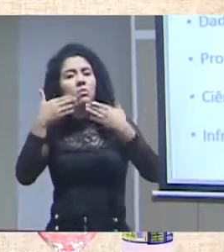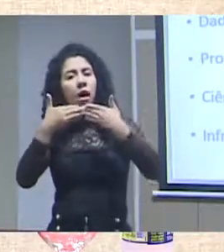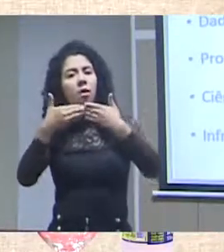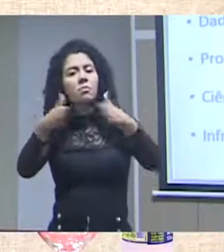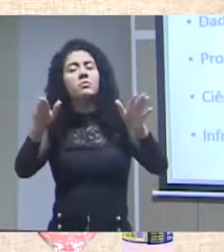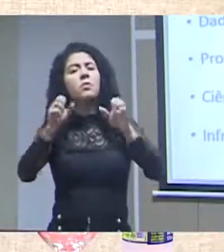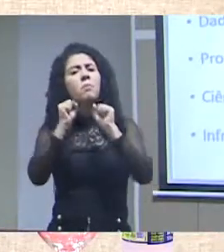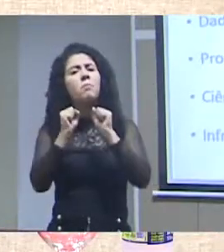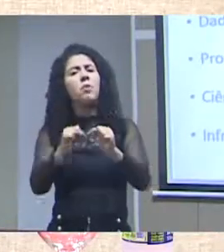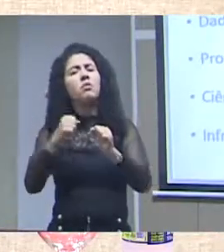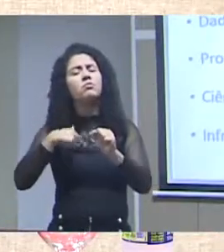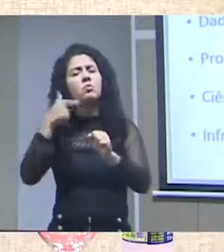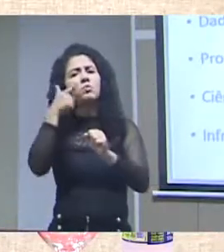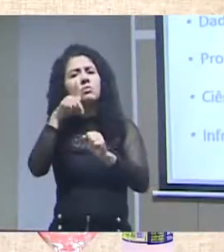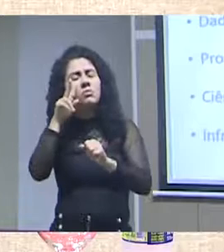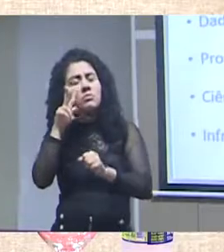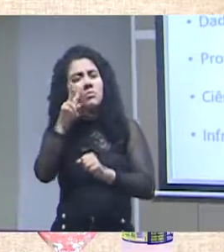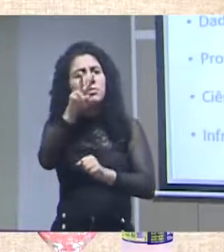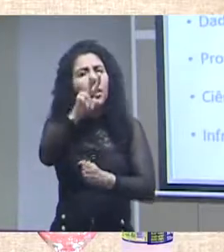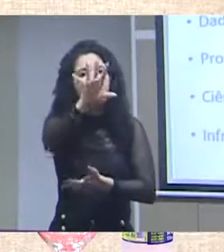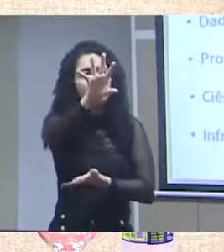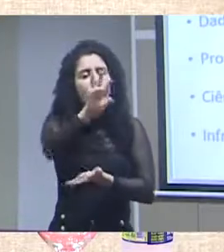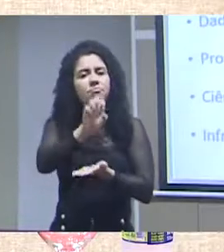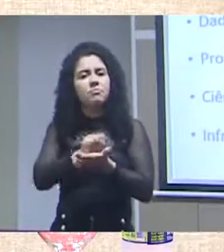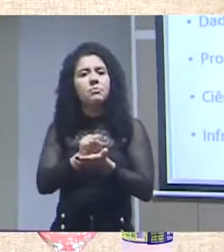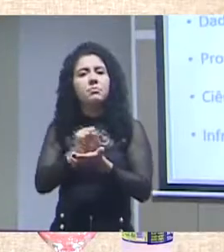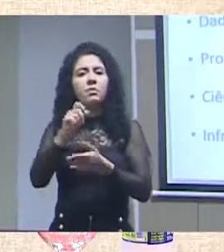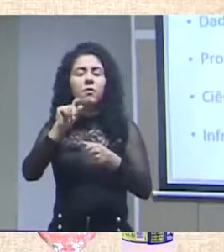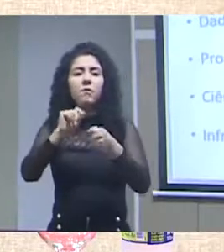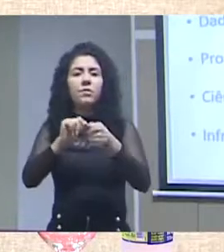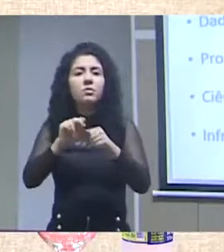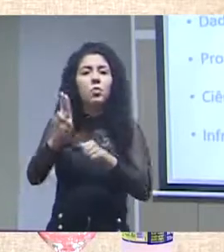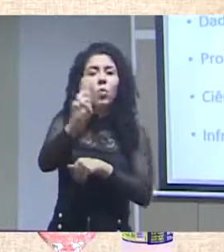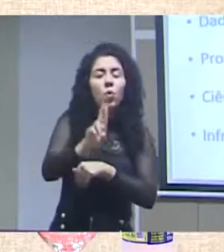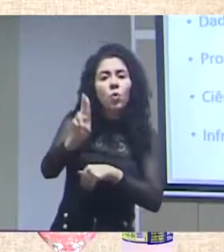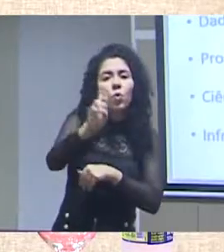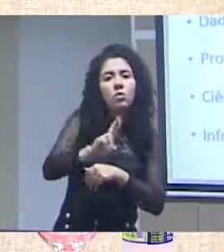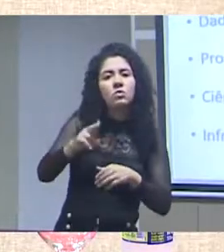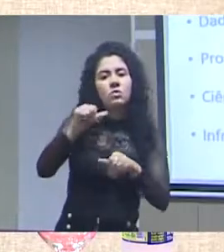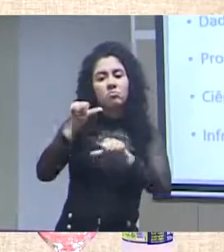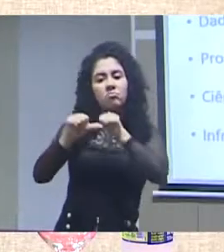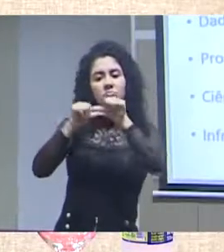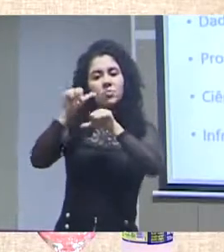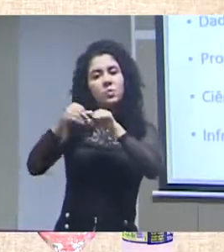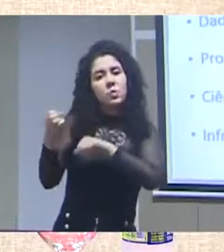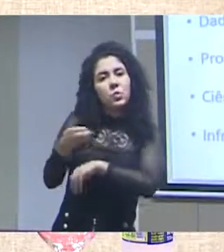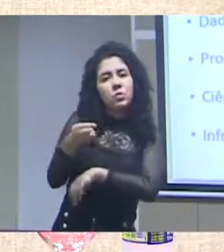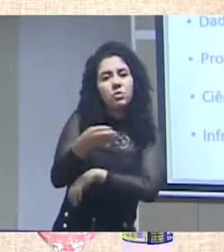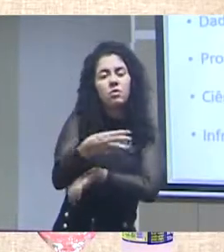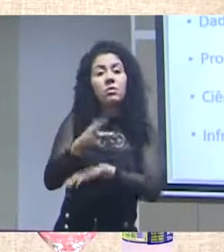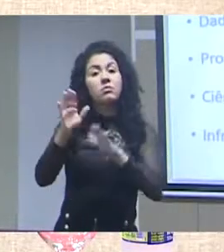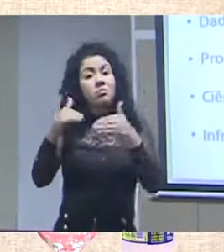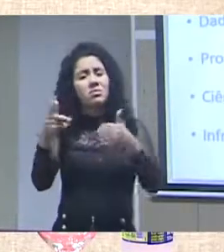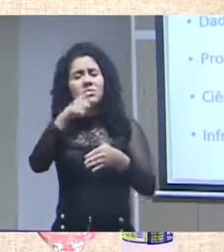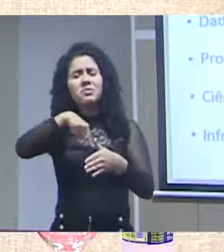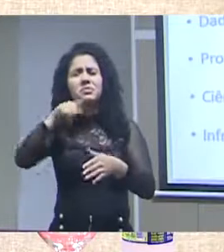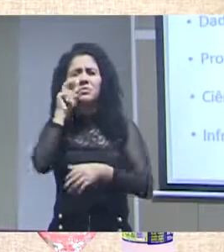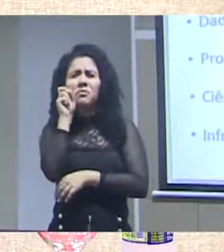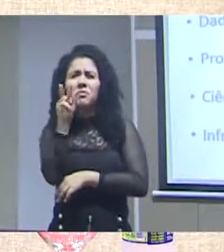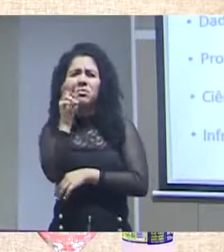e fazer os usos mais inovadores possíveis. Então, o que a gente vê é que, na bandeira da